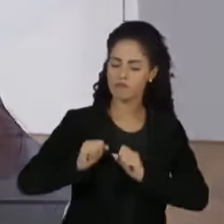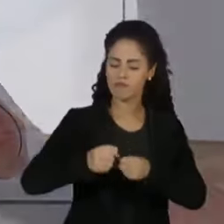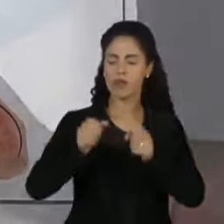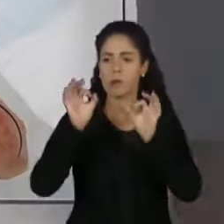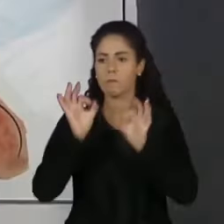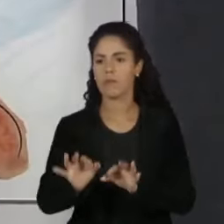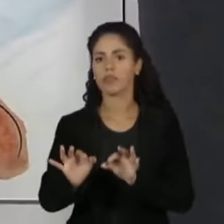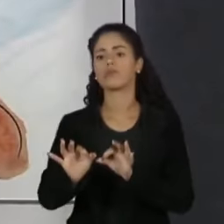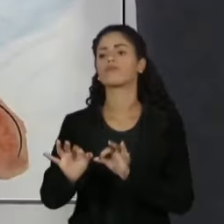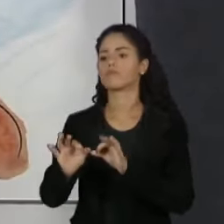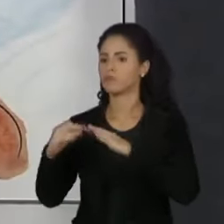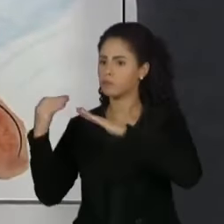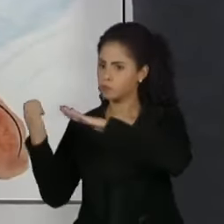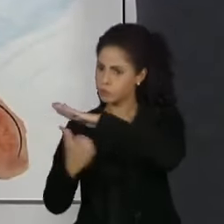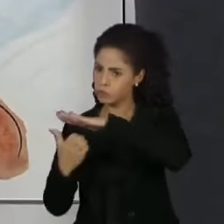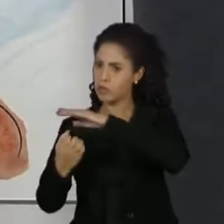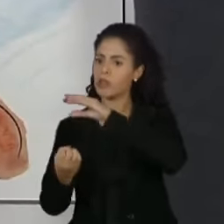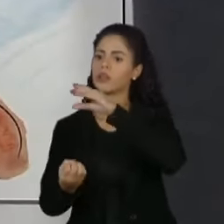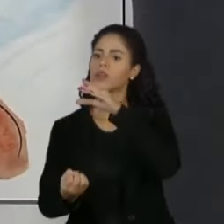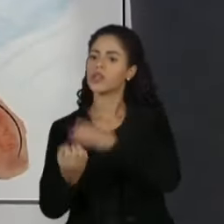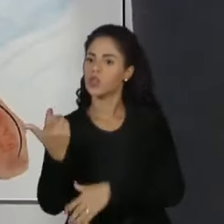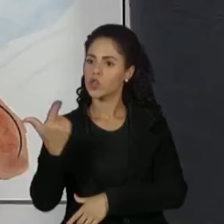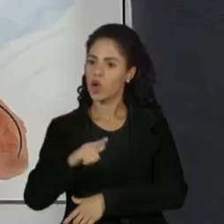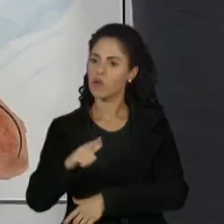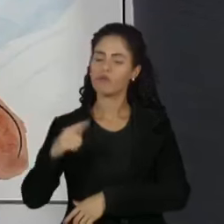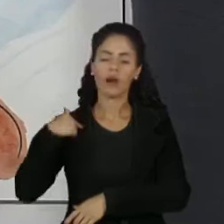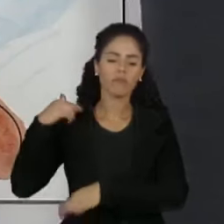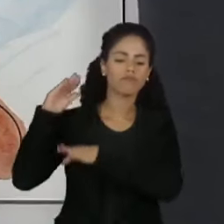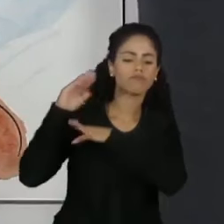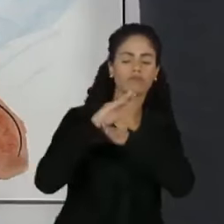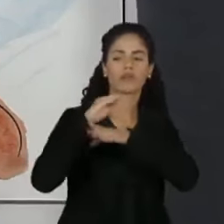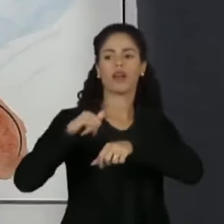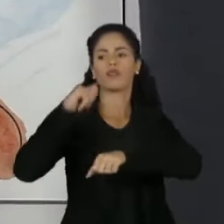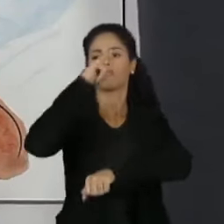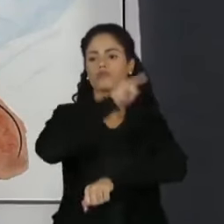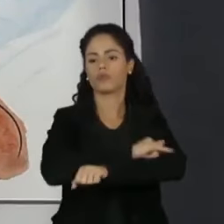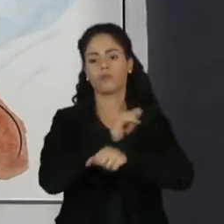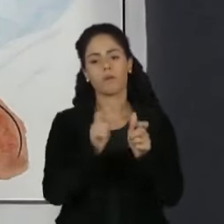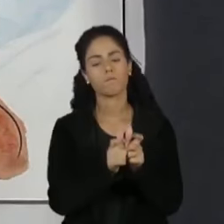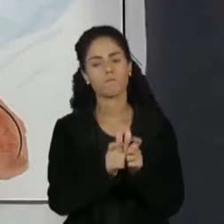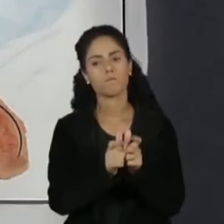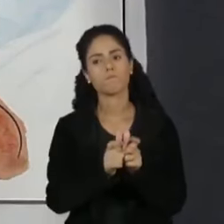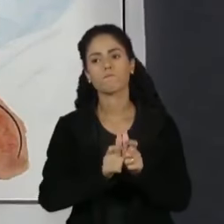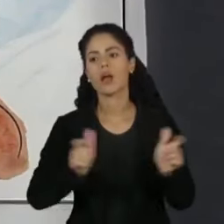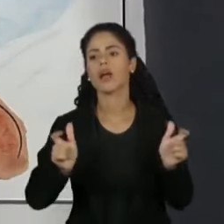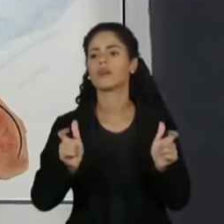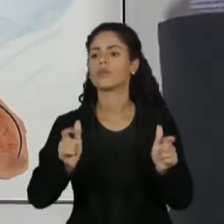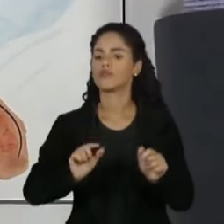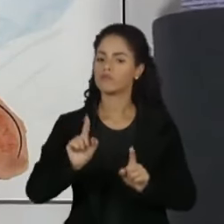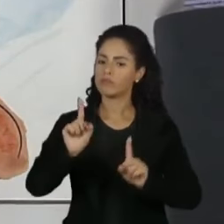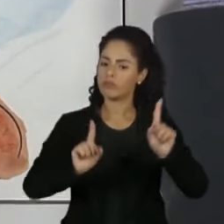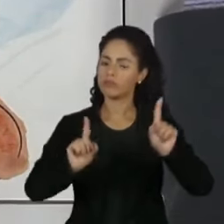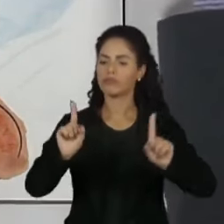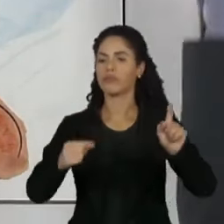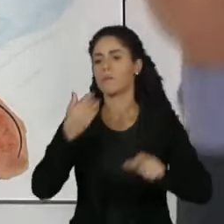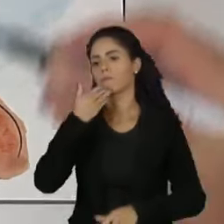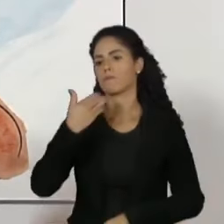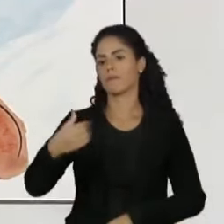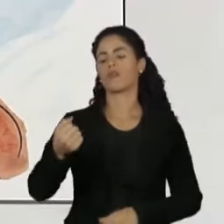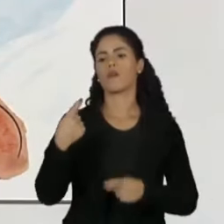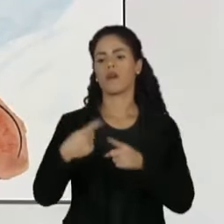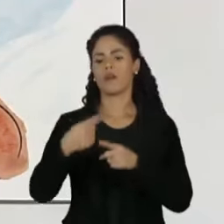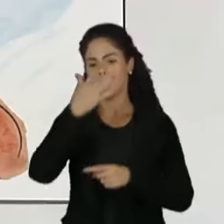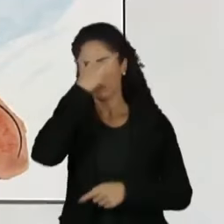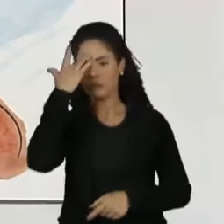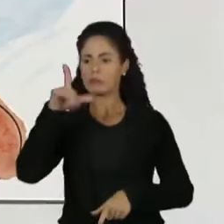a entrada de novas companhias aéreas no país para a gente poder aumentar a competitividade que é muito